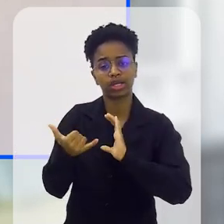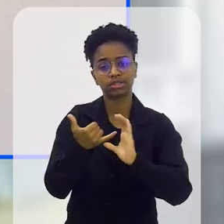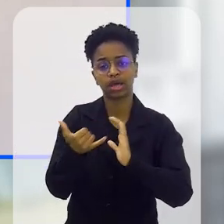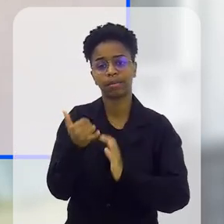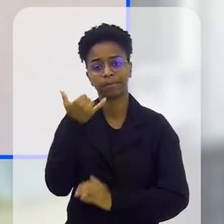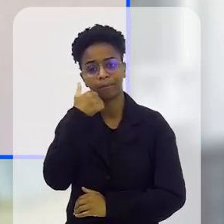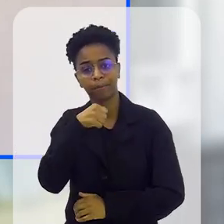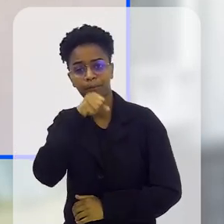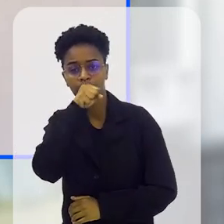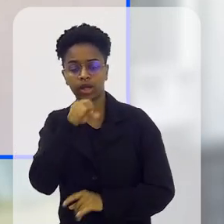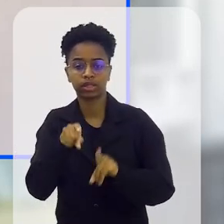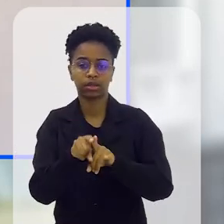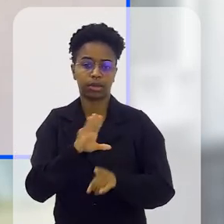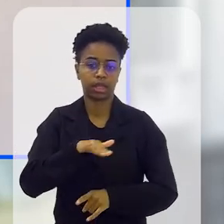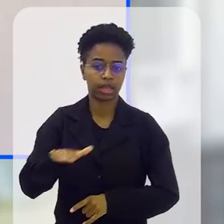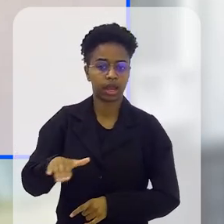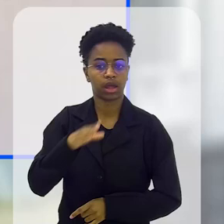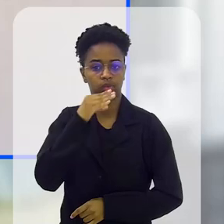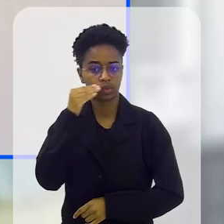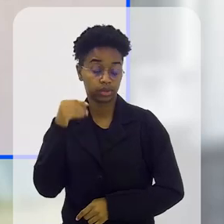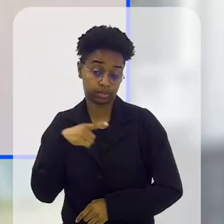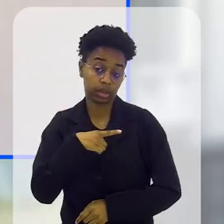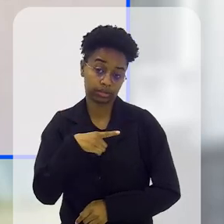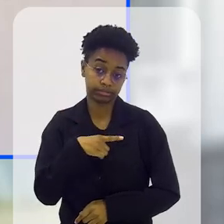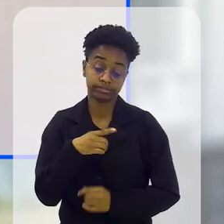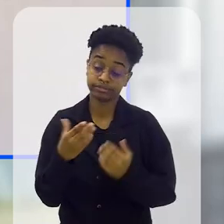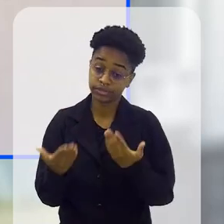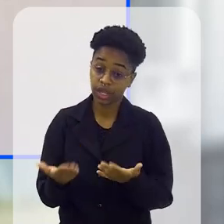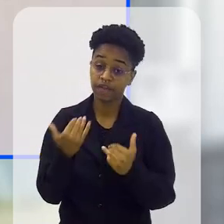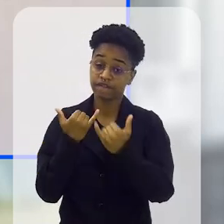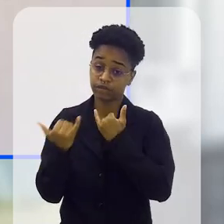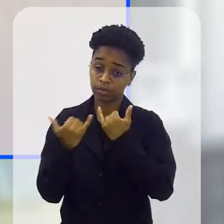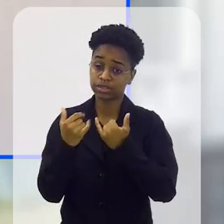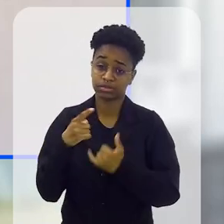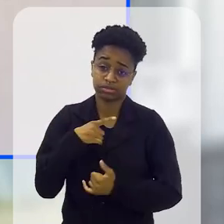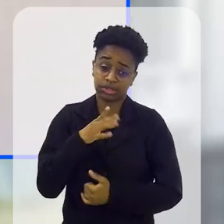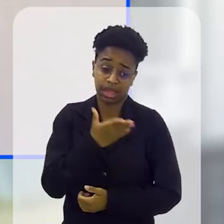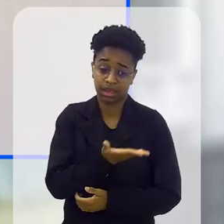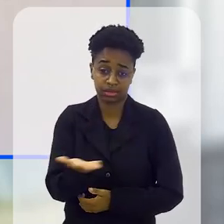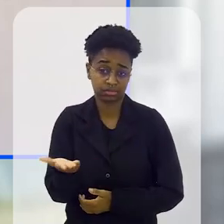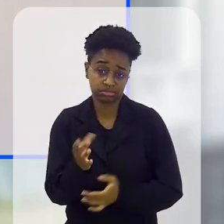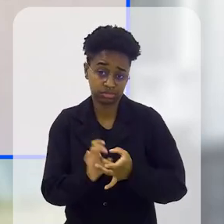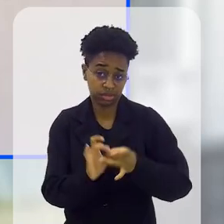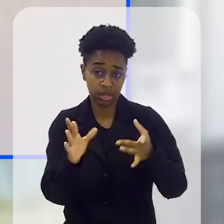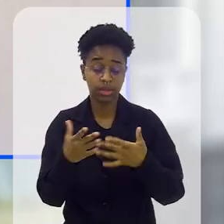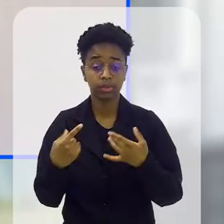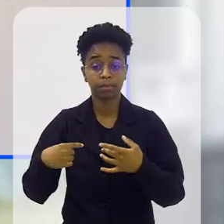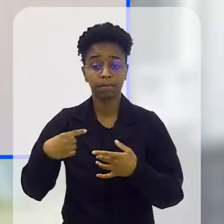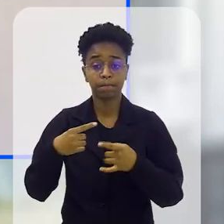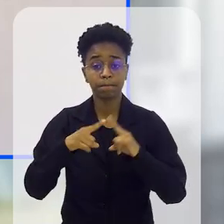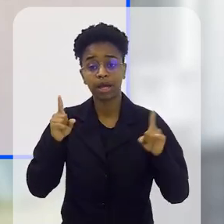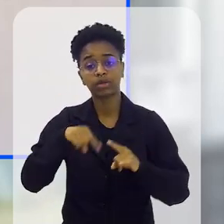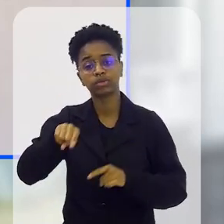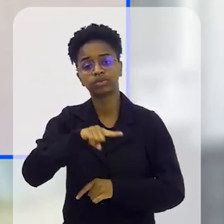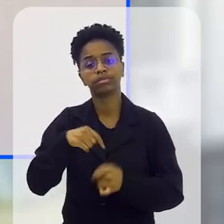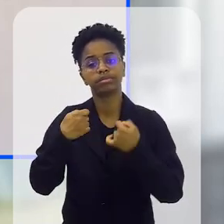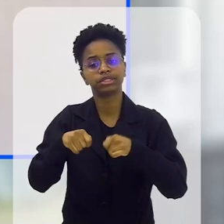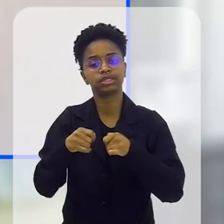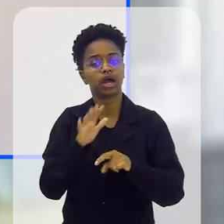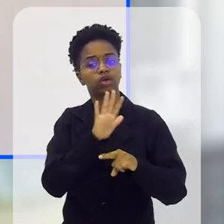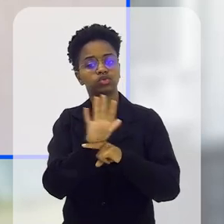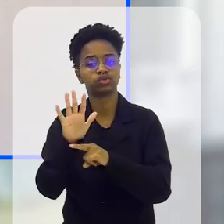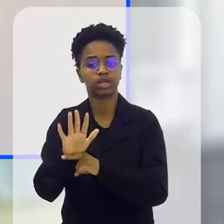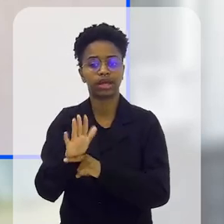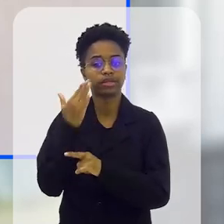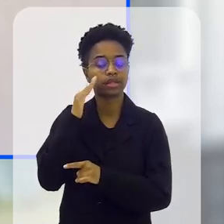WhatsApp, de mães e de crianças e de adolescentes existem. As informações estão ali e a gente precisa ajudá-los a filtrar o que